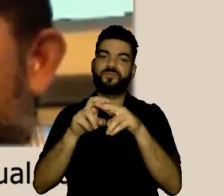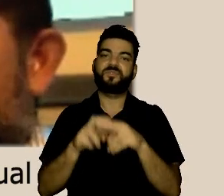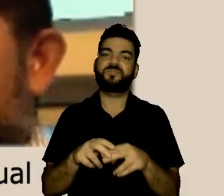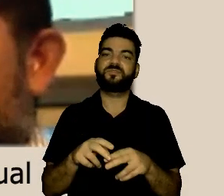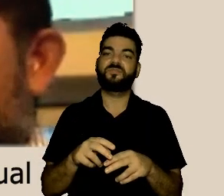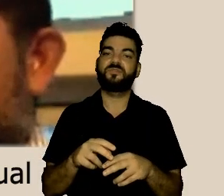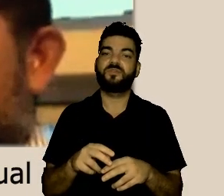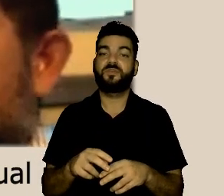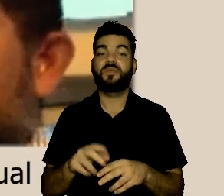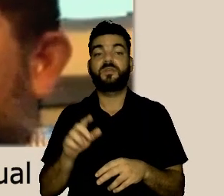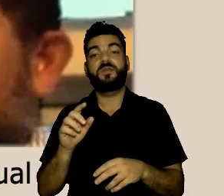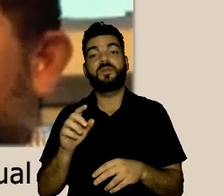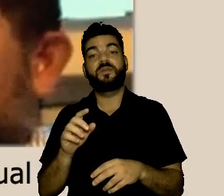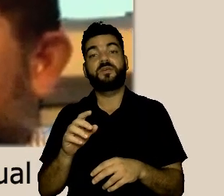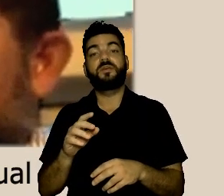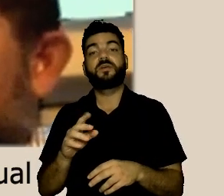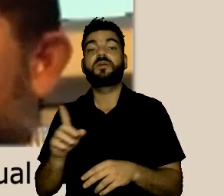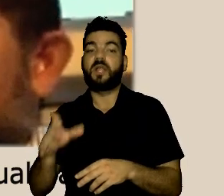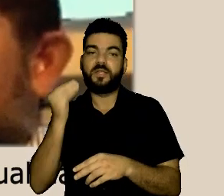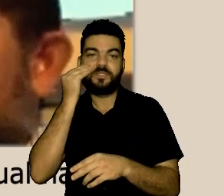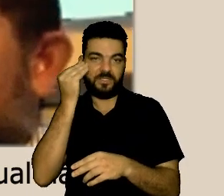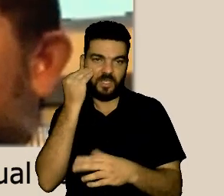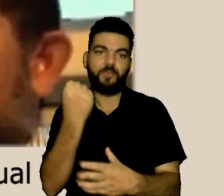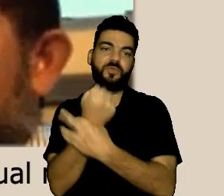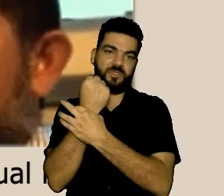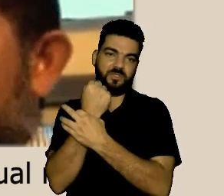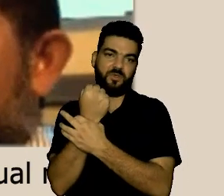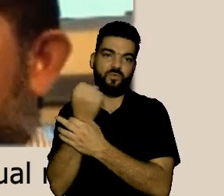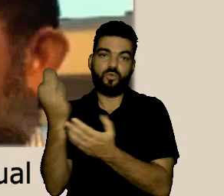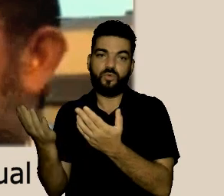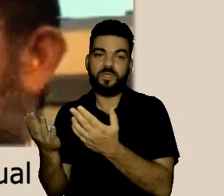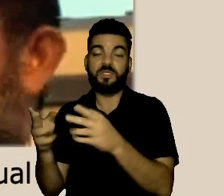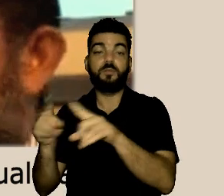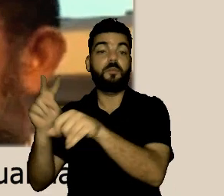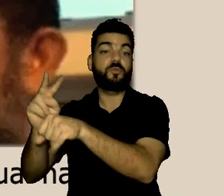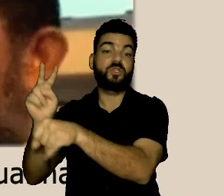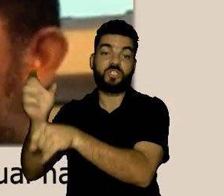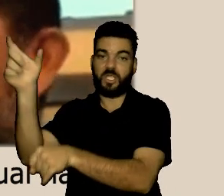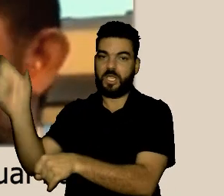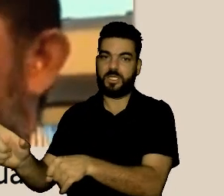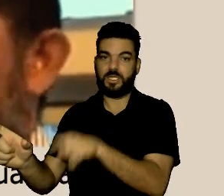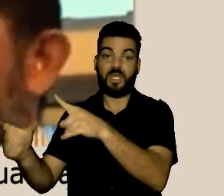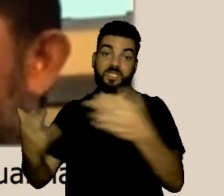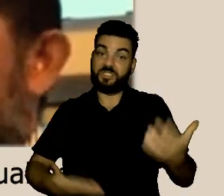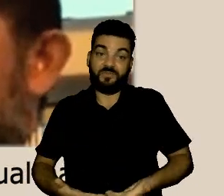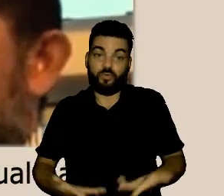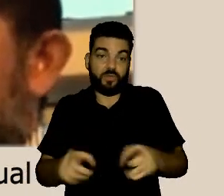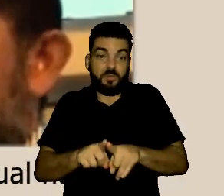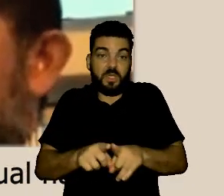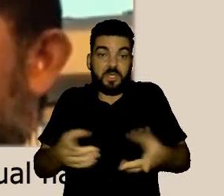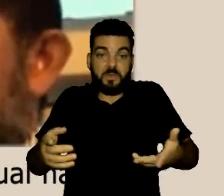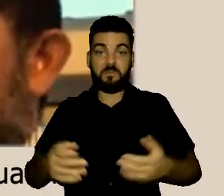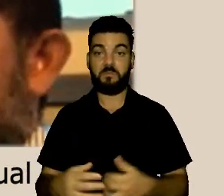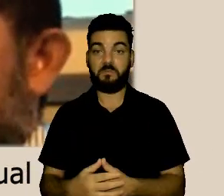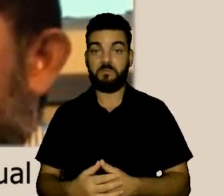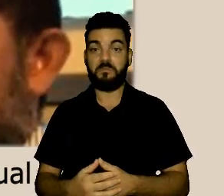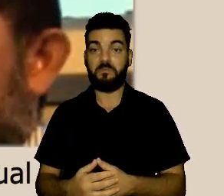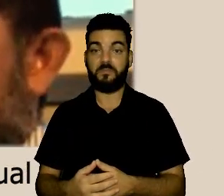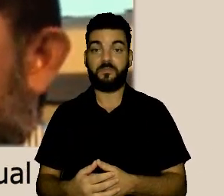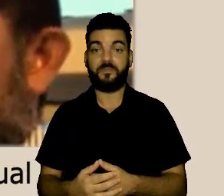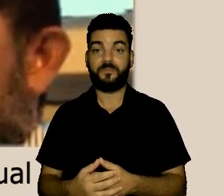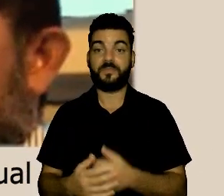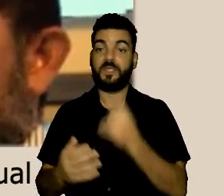e temos cursos e entre eles de uma maneira também a preservar a identidade do